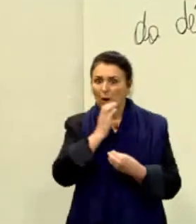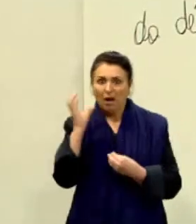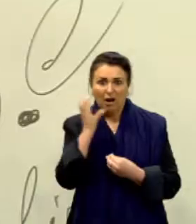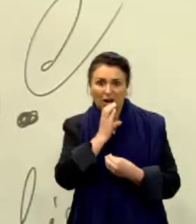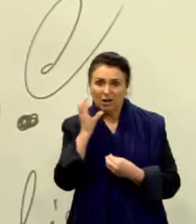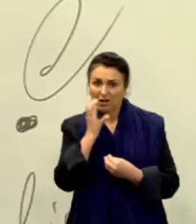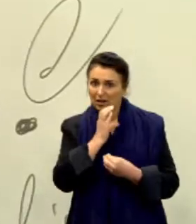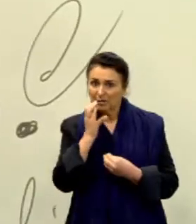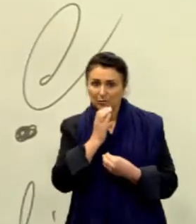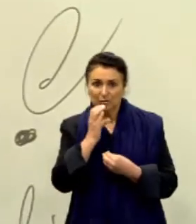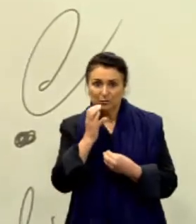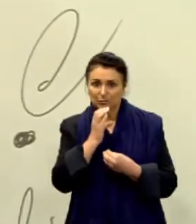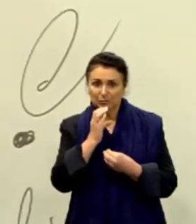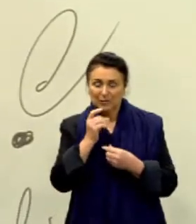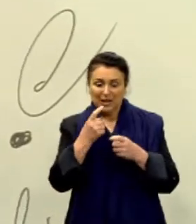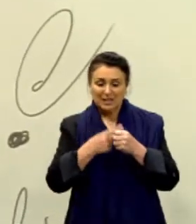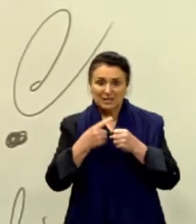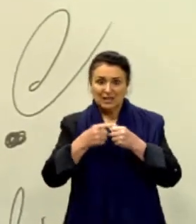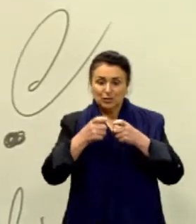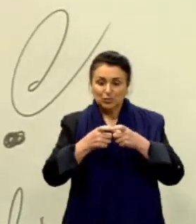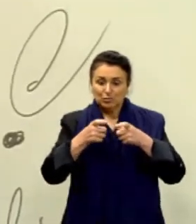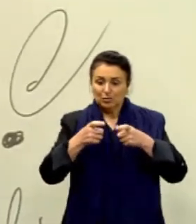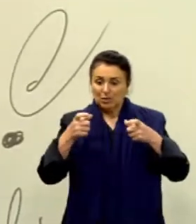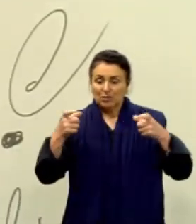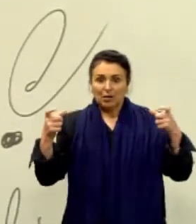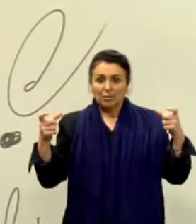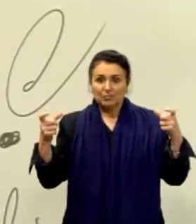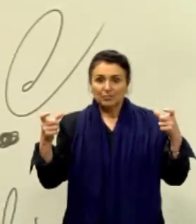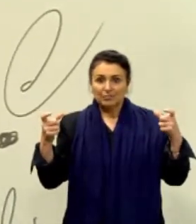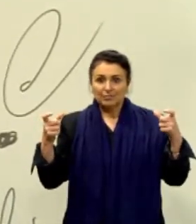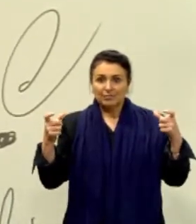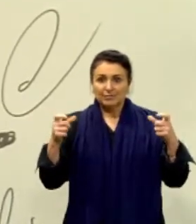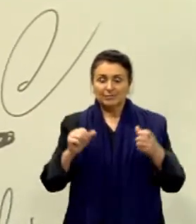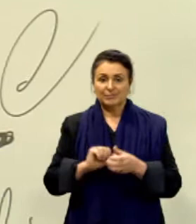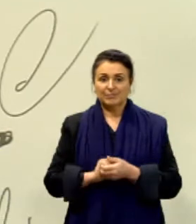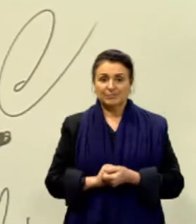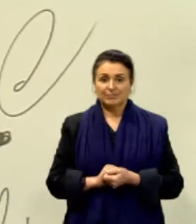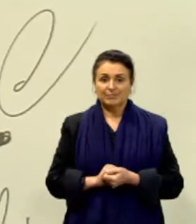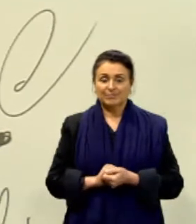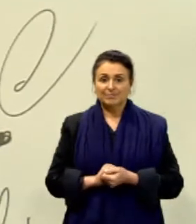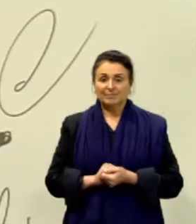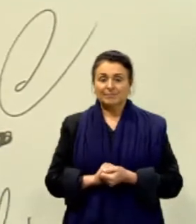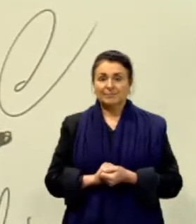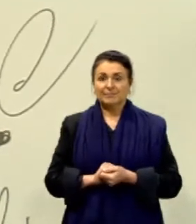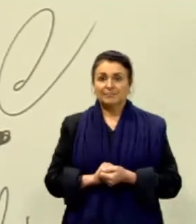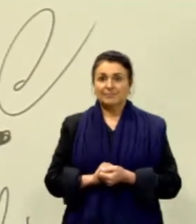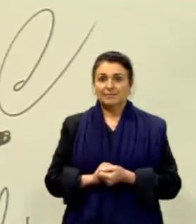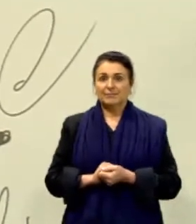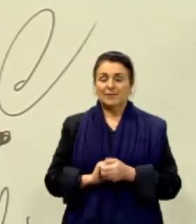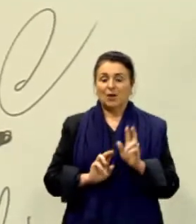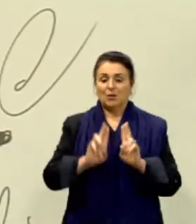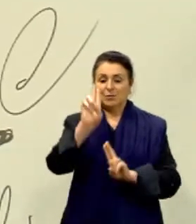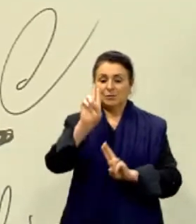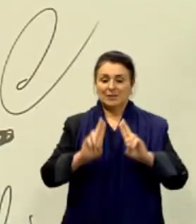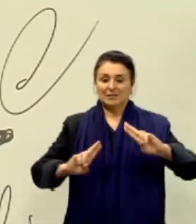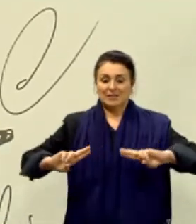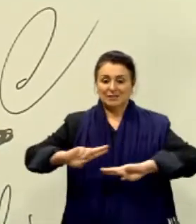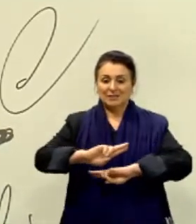Urbanização, urbanização acelerada, acelerada.